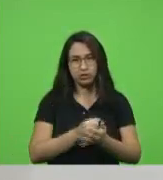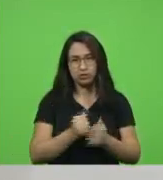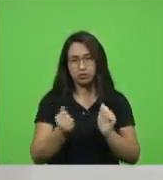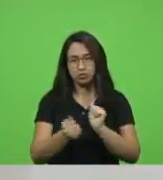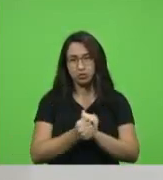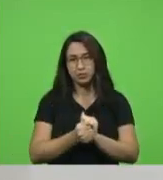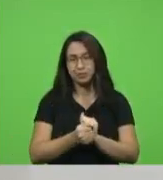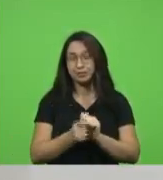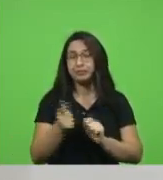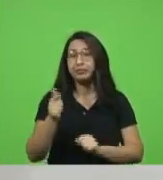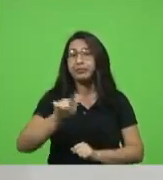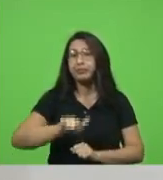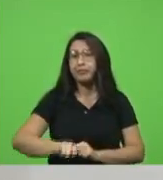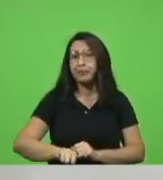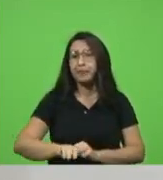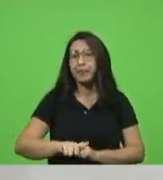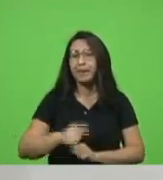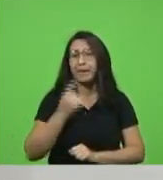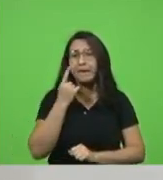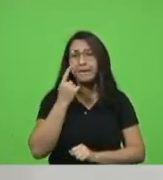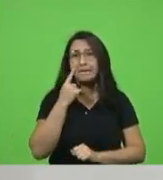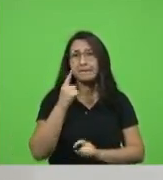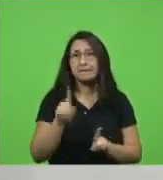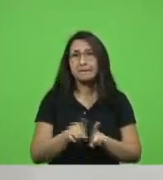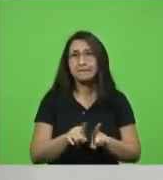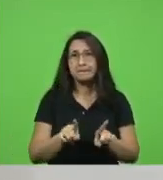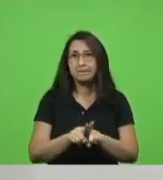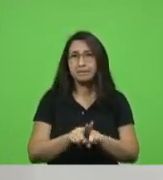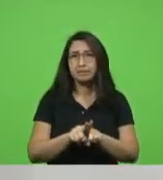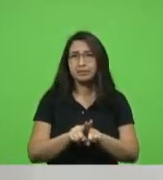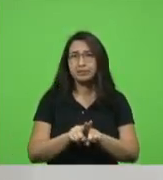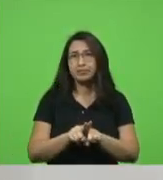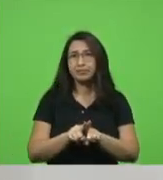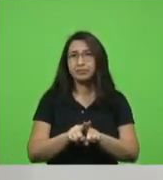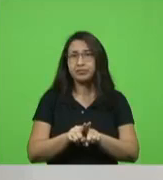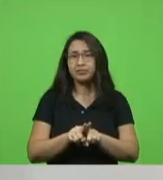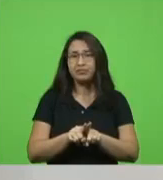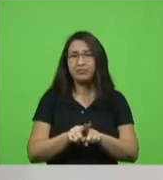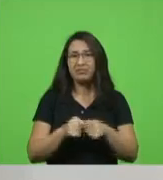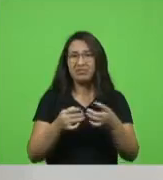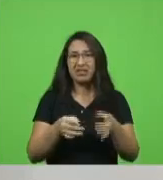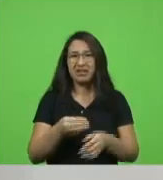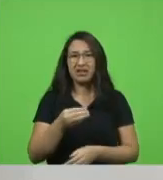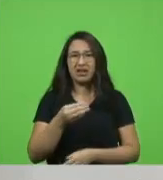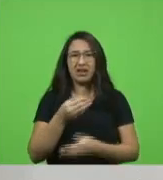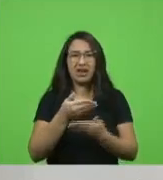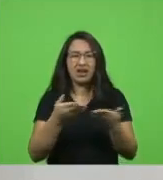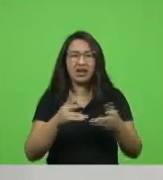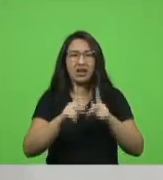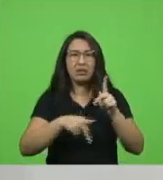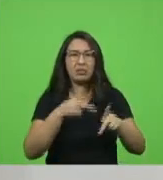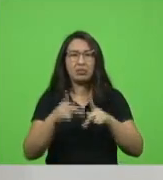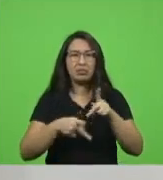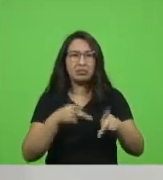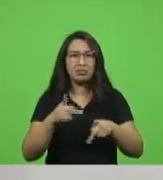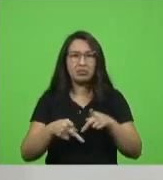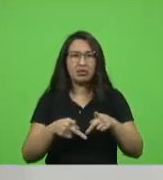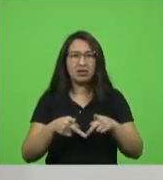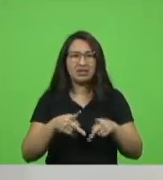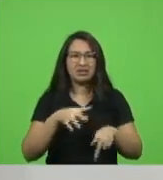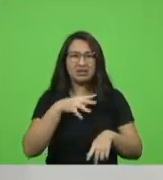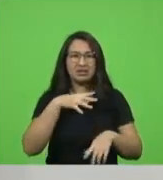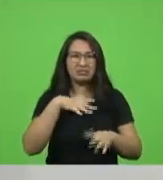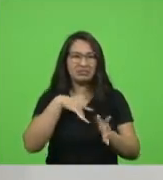o que foi muitas vezes o descaso da população quando nós